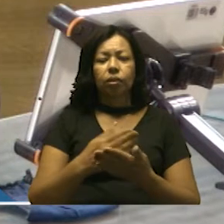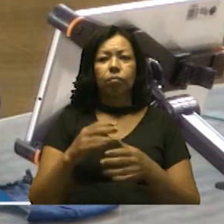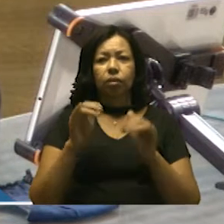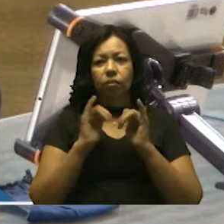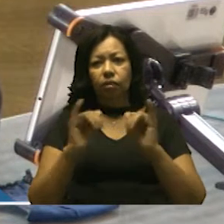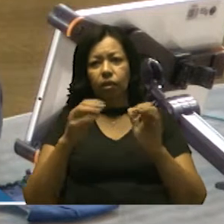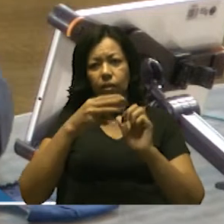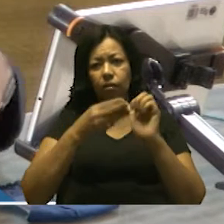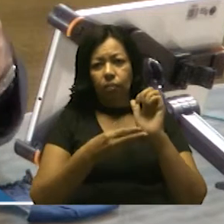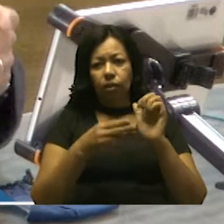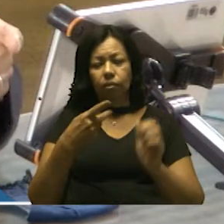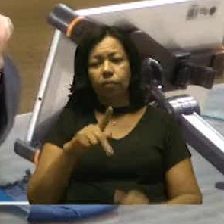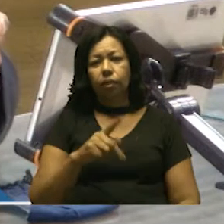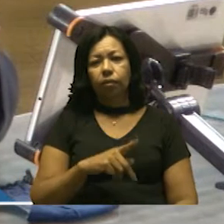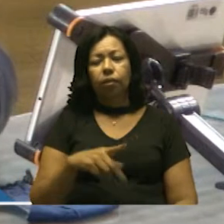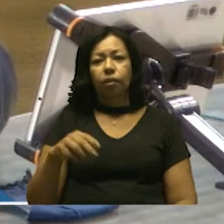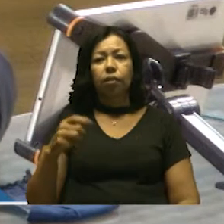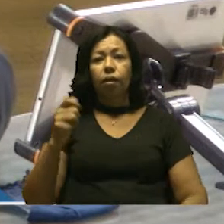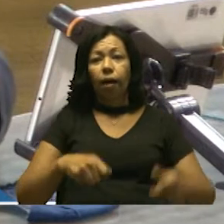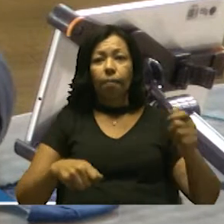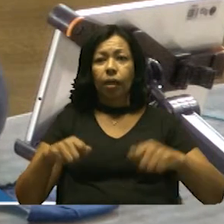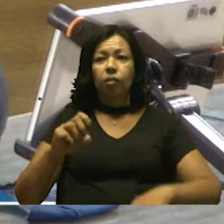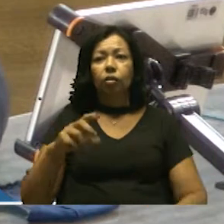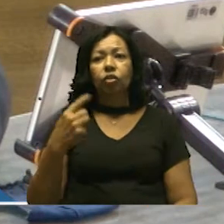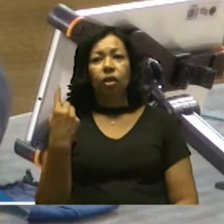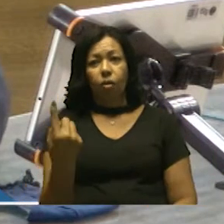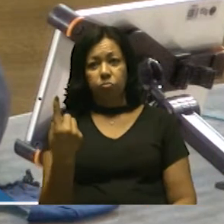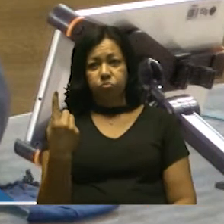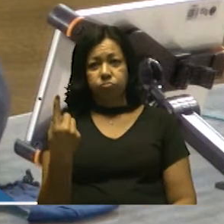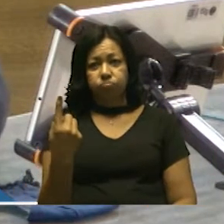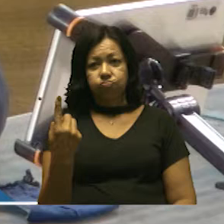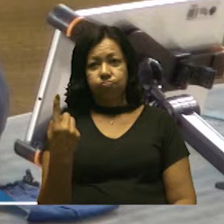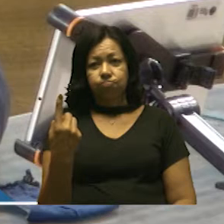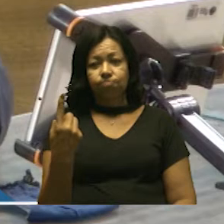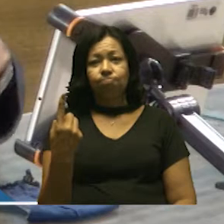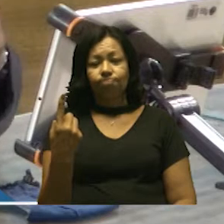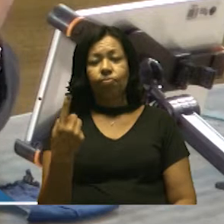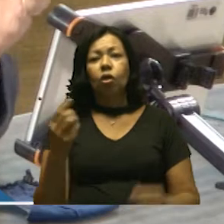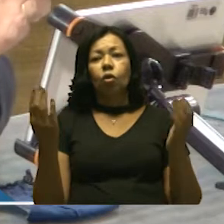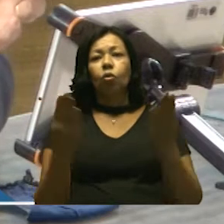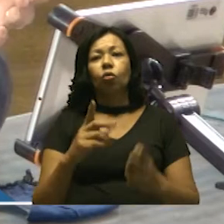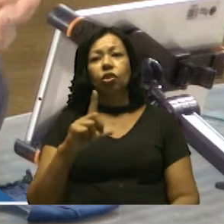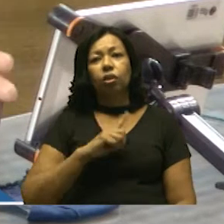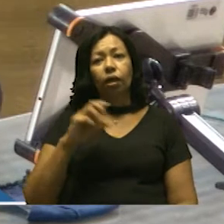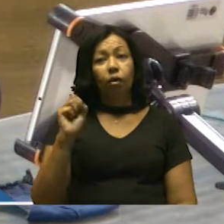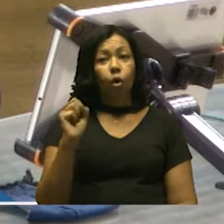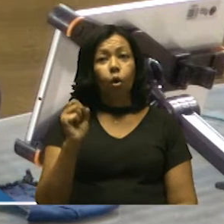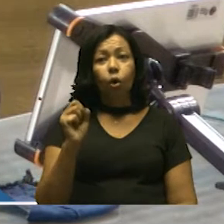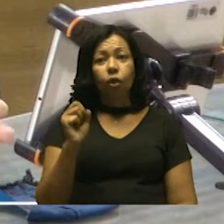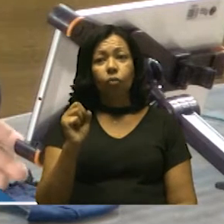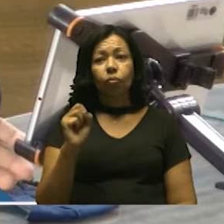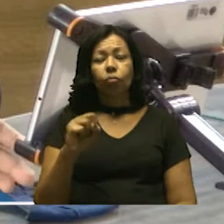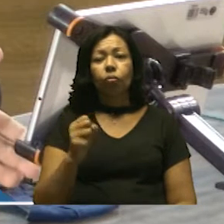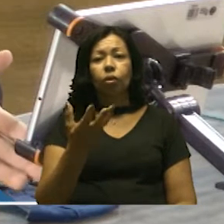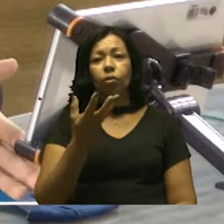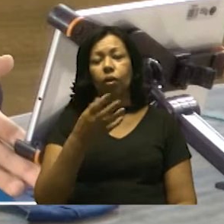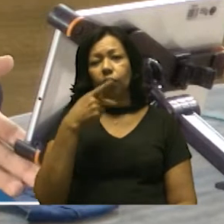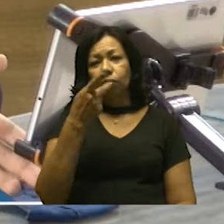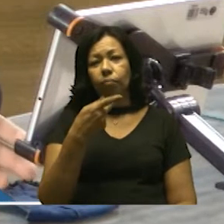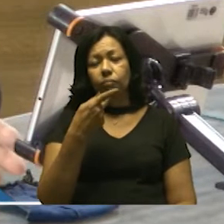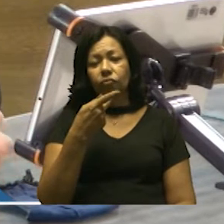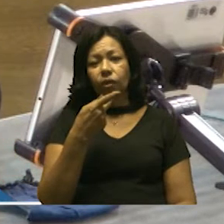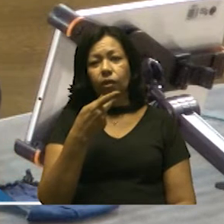enviar emendas para essas bandas, nós só tínhamos um, vereador Lala, hoje nós temos oito. O que eu quero pedir aqui, como já foi dito